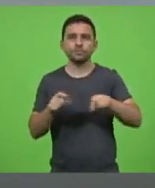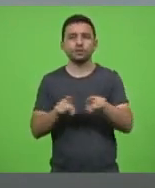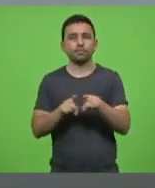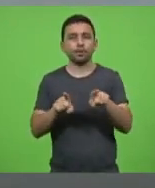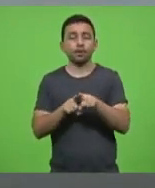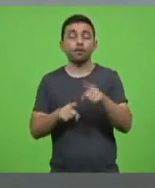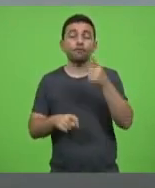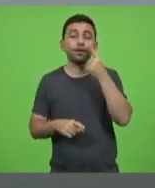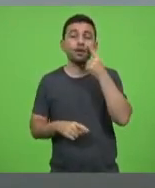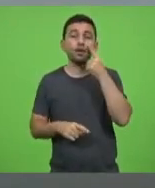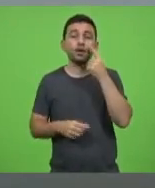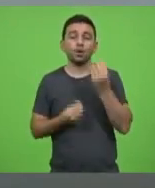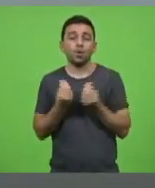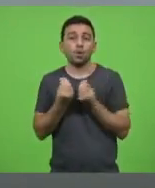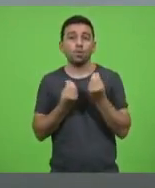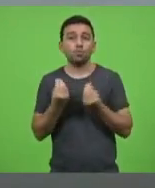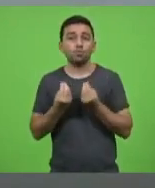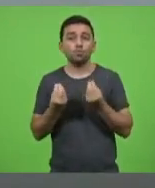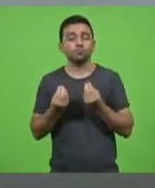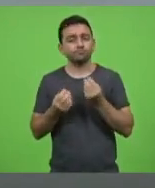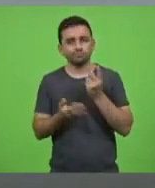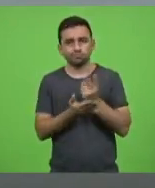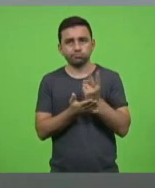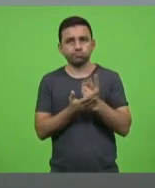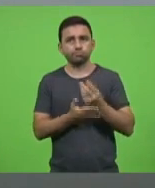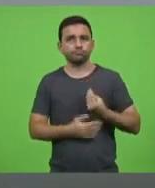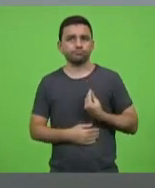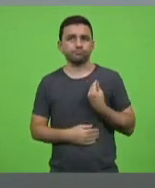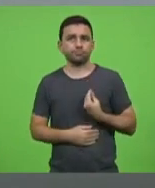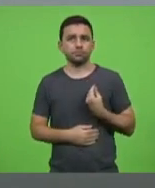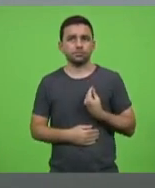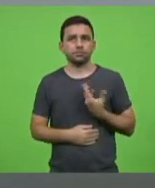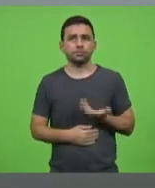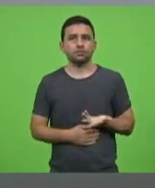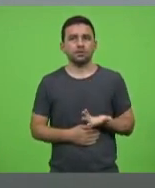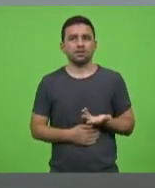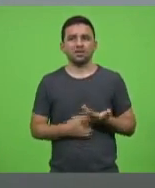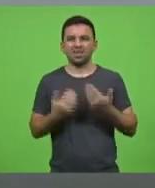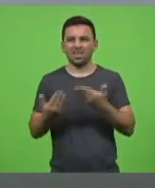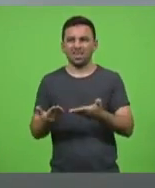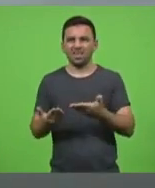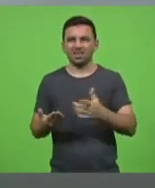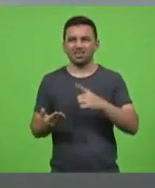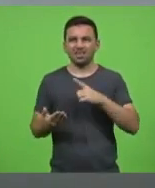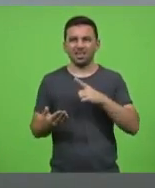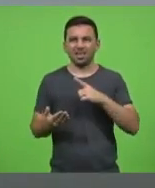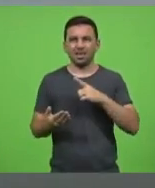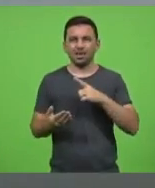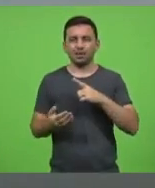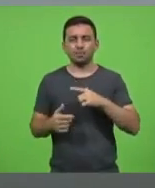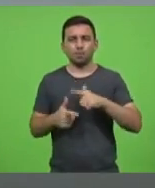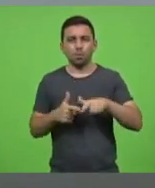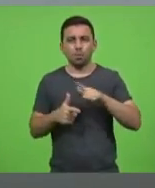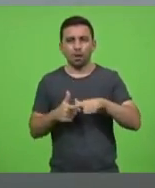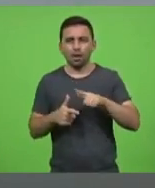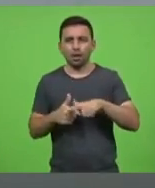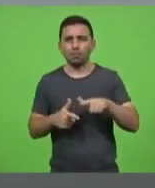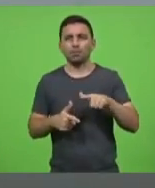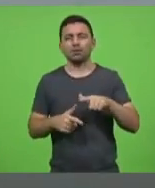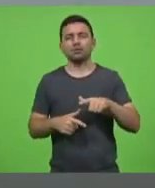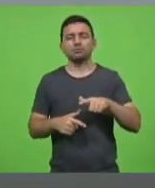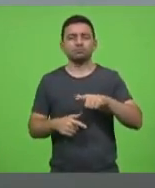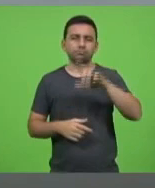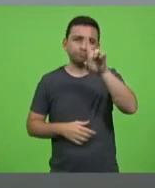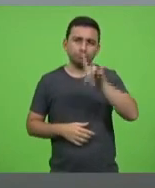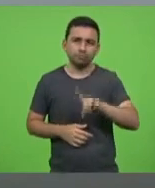para a gente manter essas vidas não é porque a pessoa sofre de pressão que ela tenha que morrer não é porque